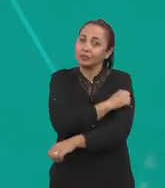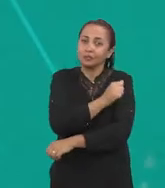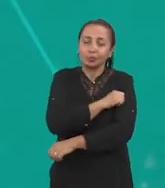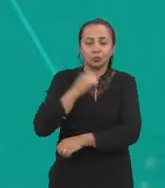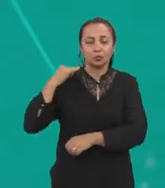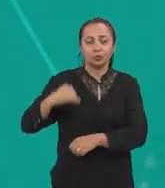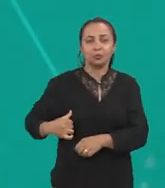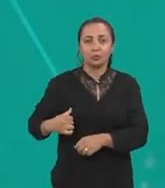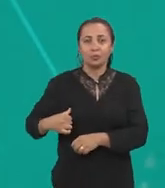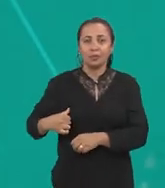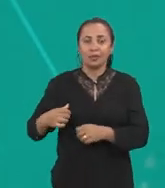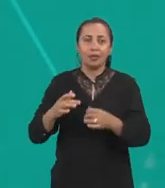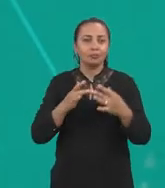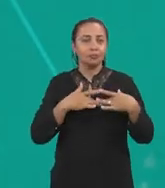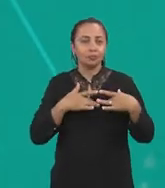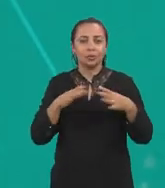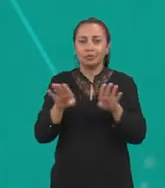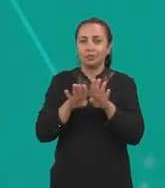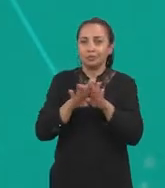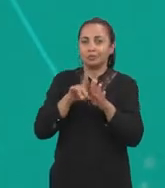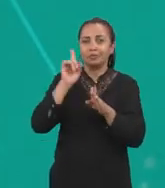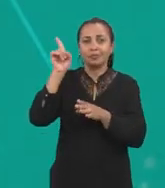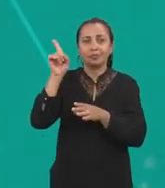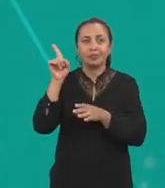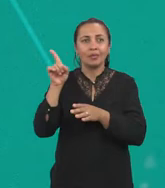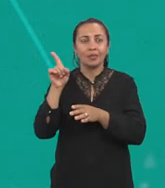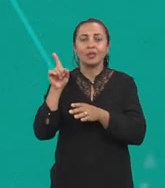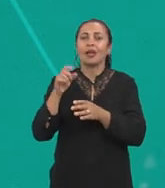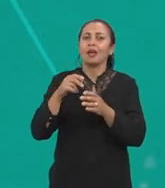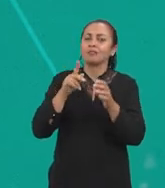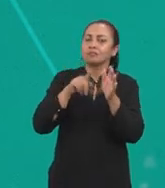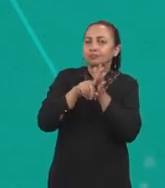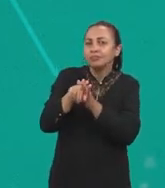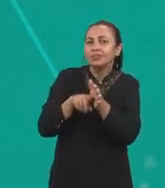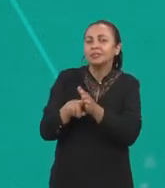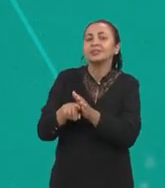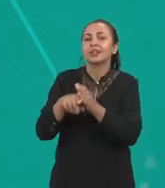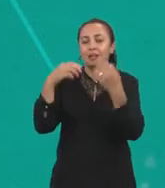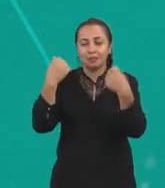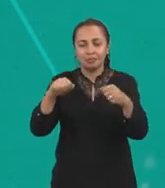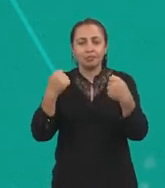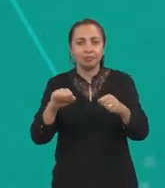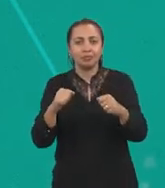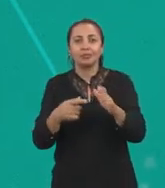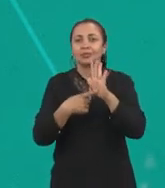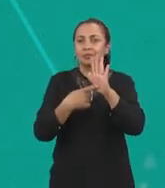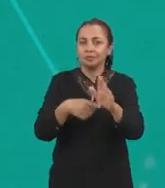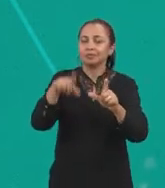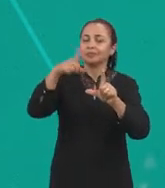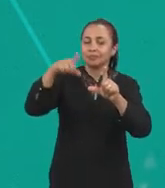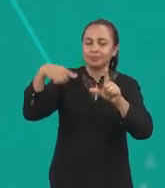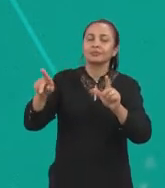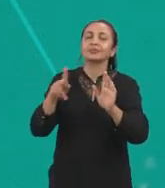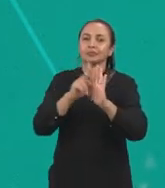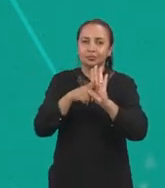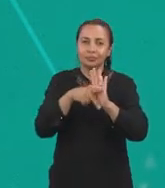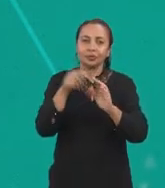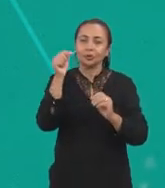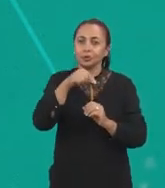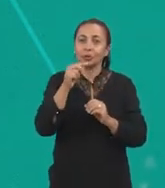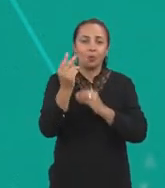bolsistas voluntários também lá da pesquisa que precisam apresentar os dados desse projeto